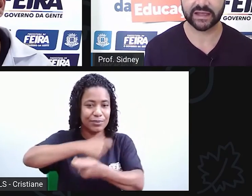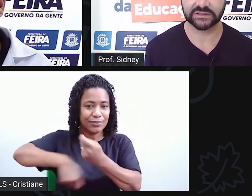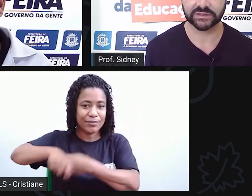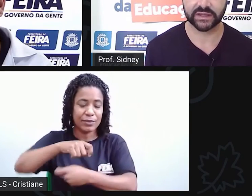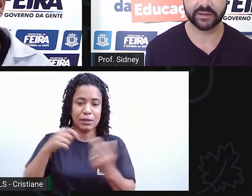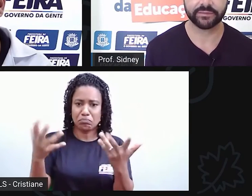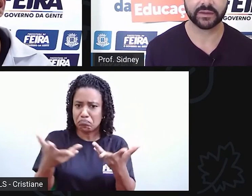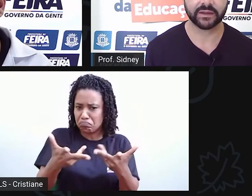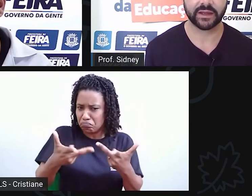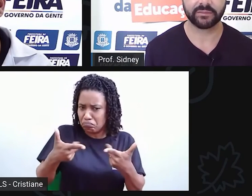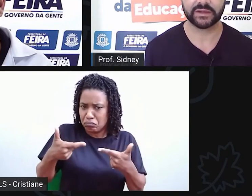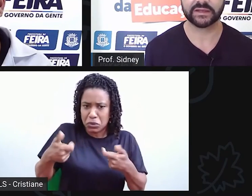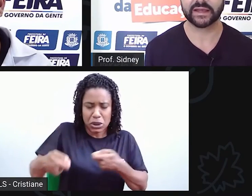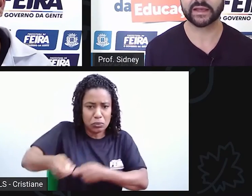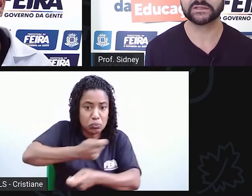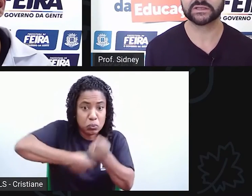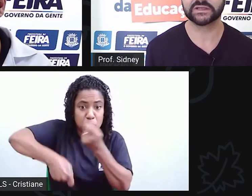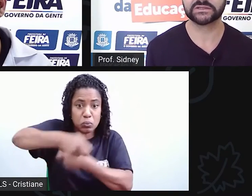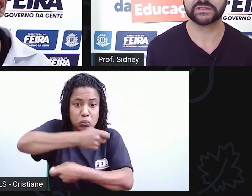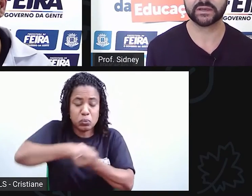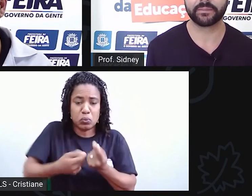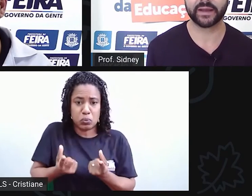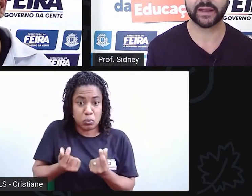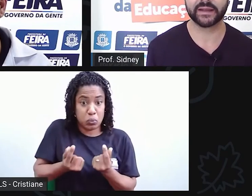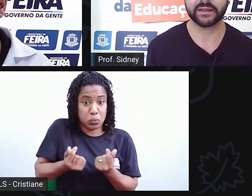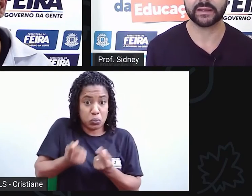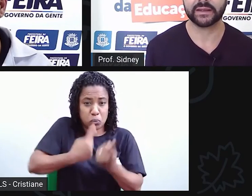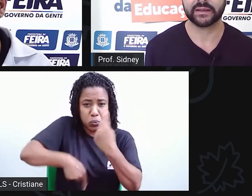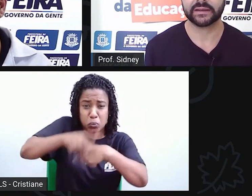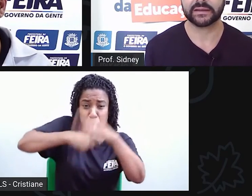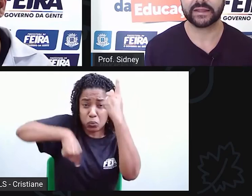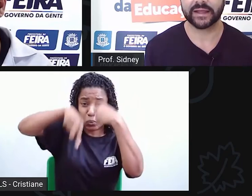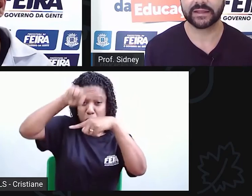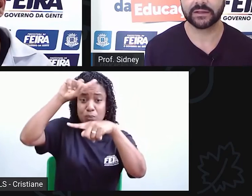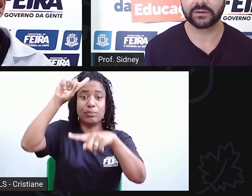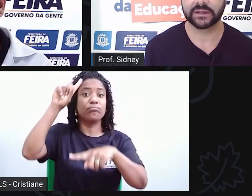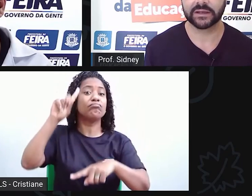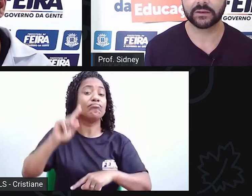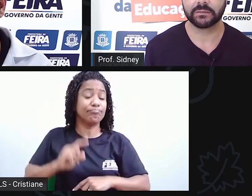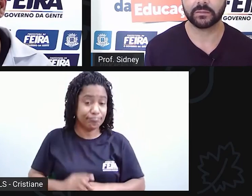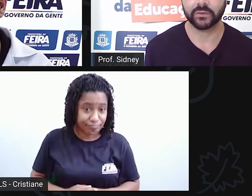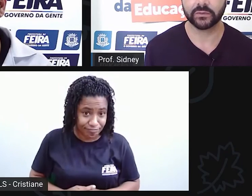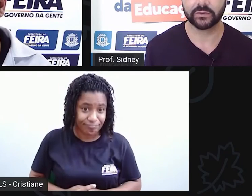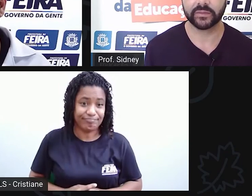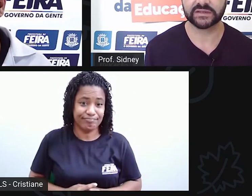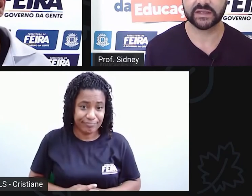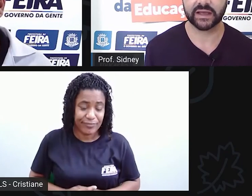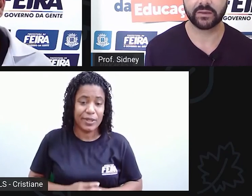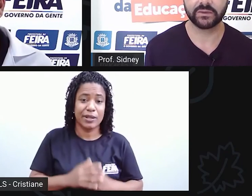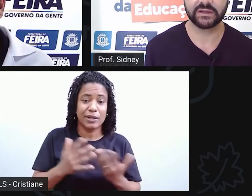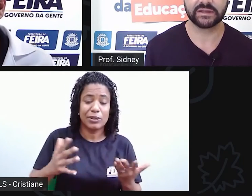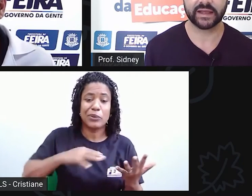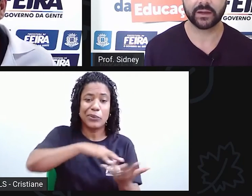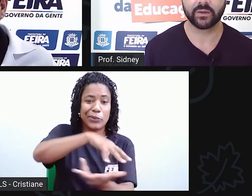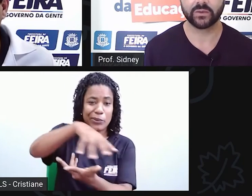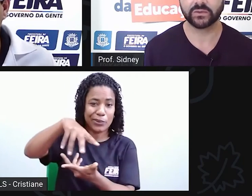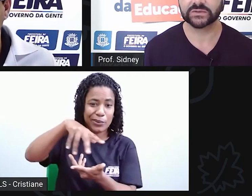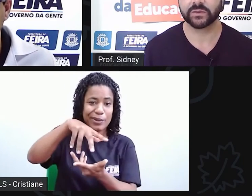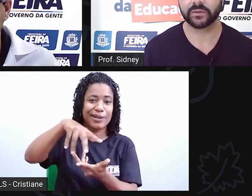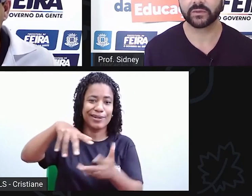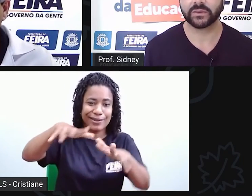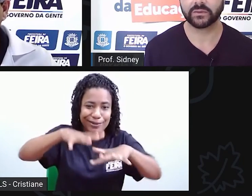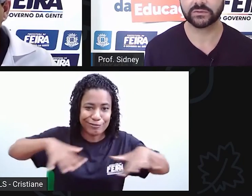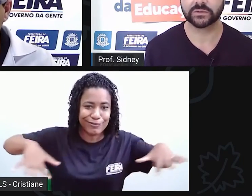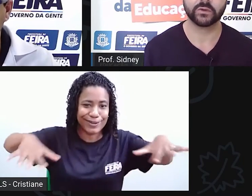habilidade, a habilidade que tinha para lidar dentro daquele mundo comercial, lidar com